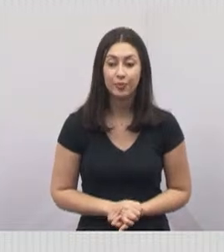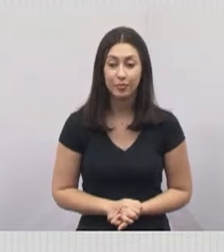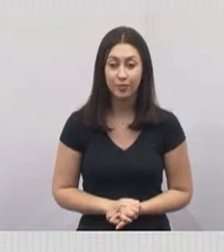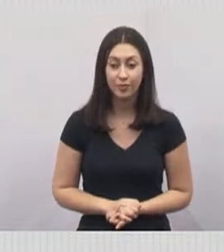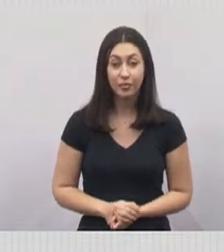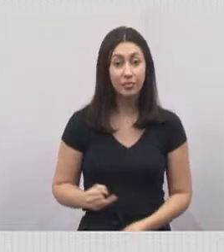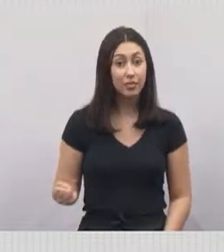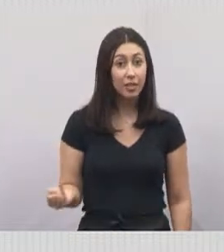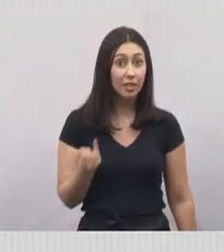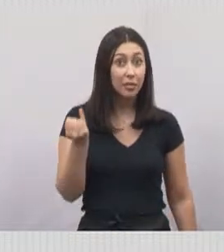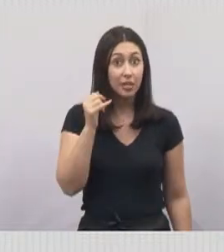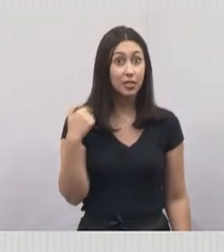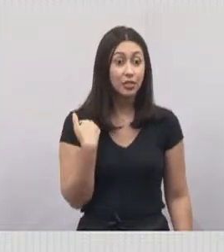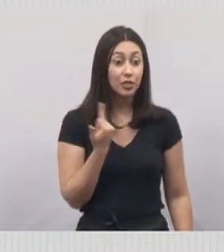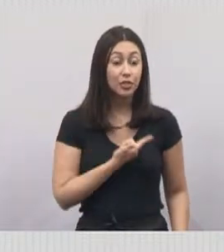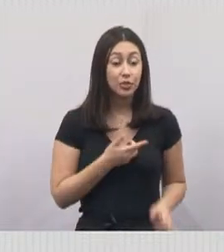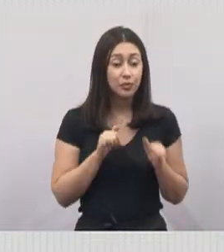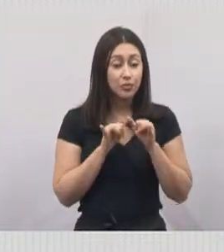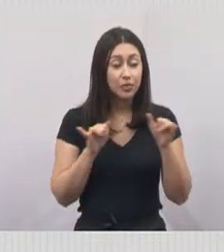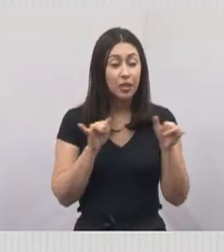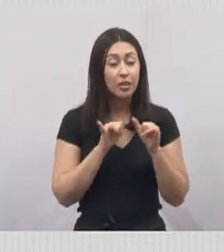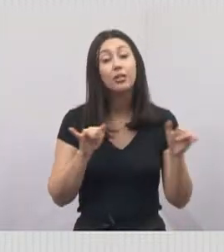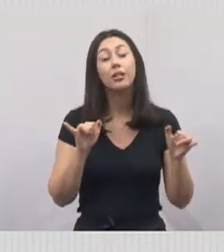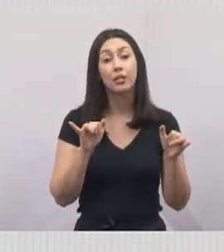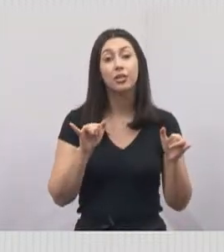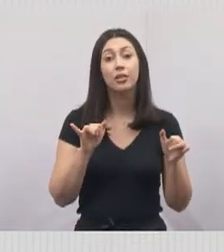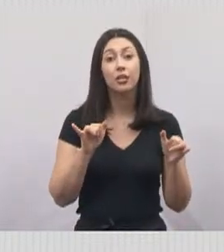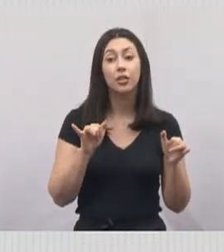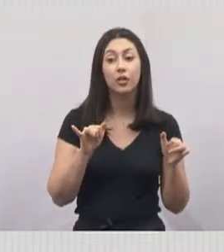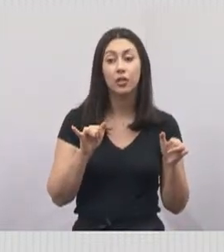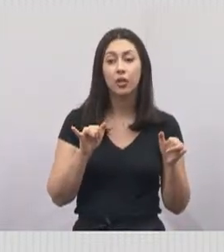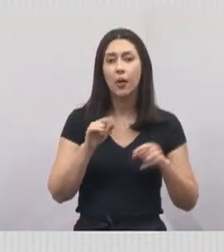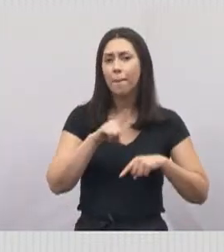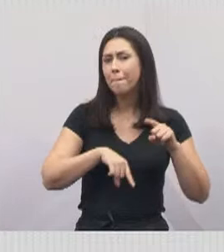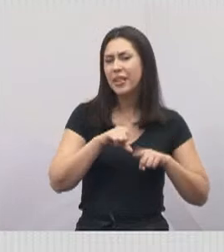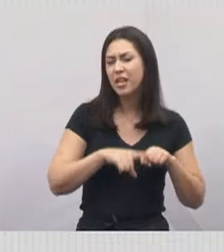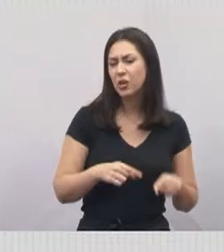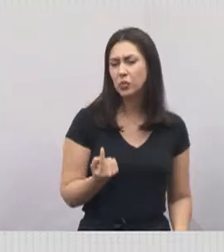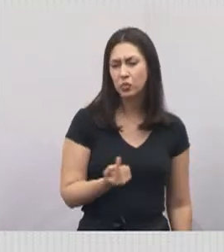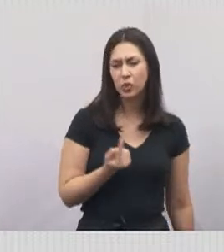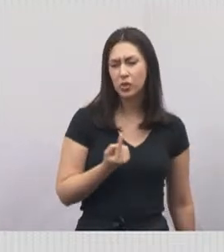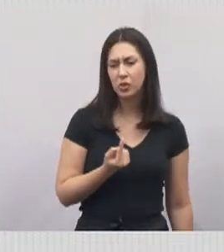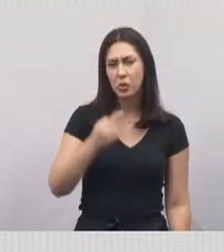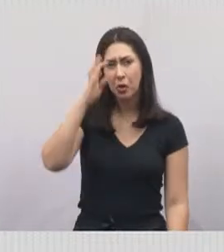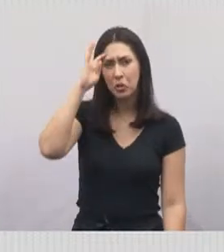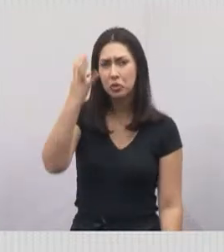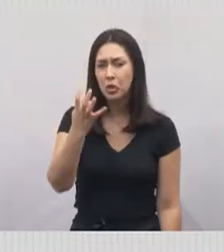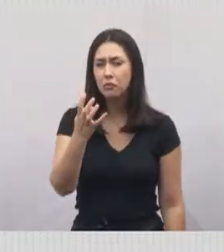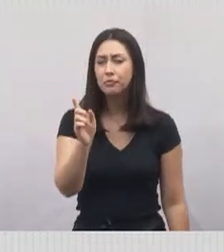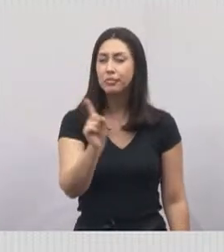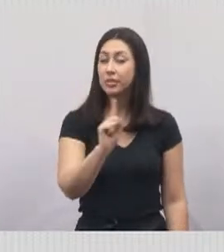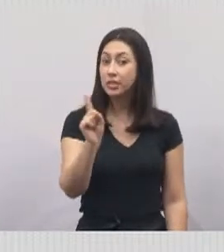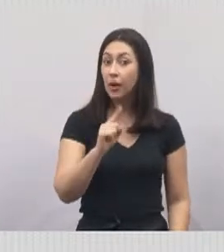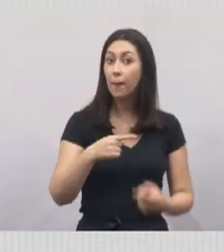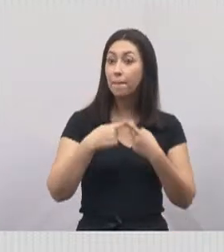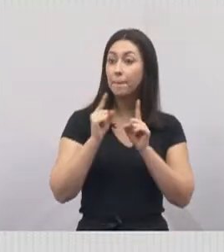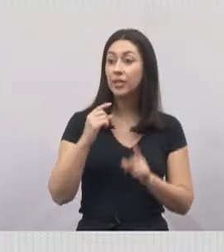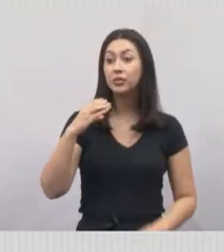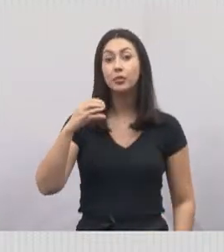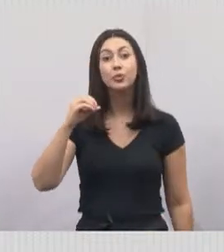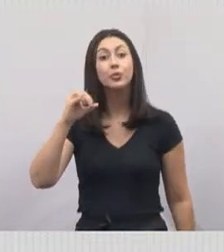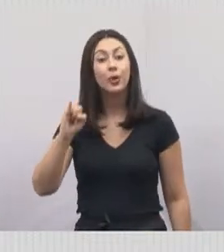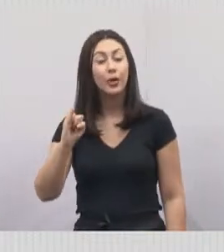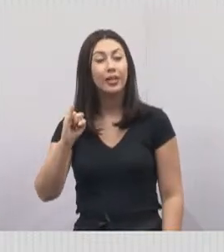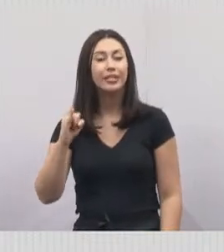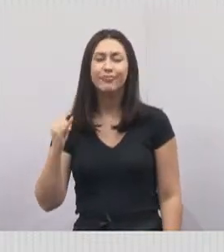É importante a gente salientar que nenhum equipamento sozinho resolve a situação, mas o COE tem uma